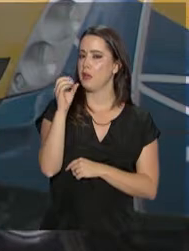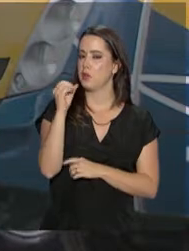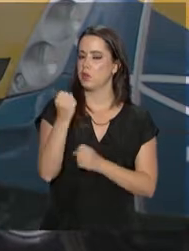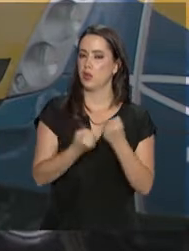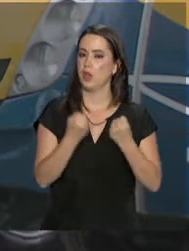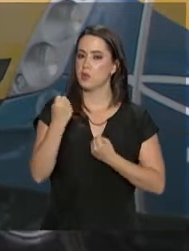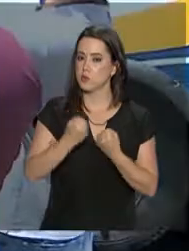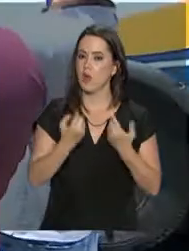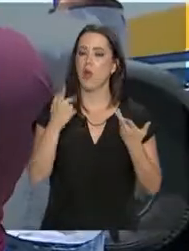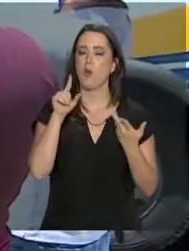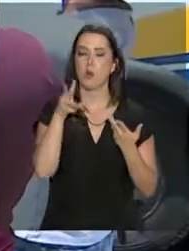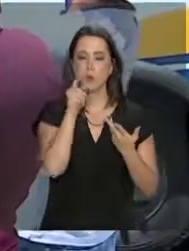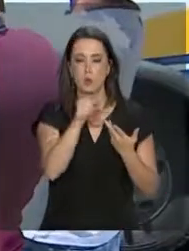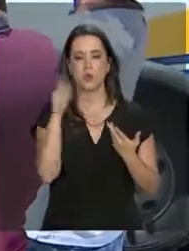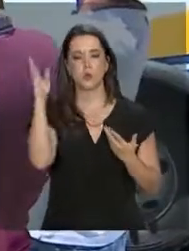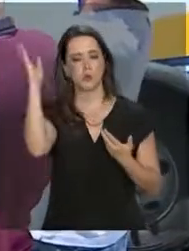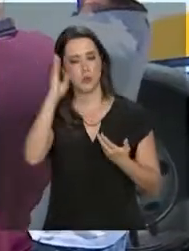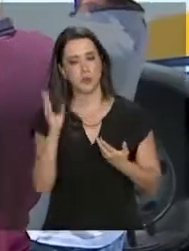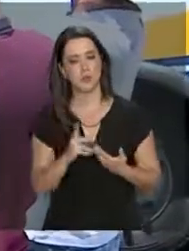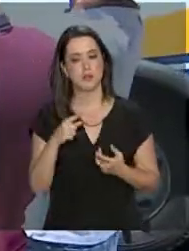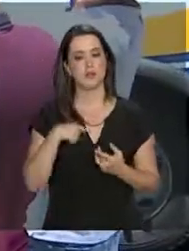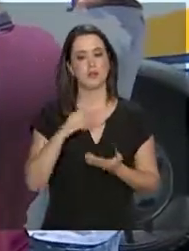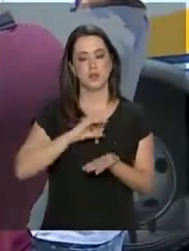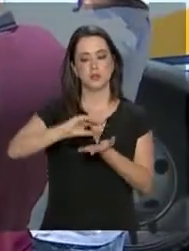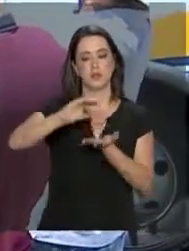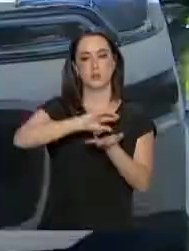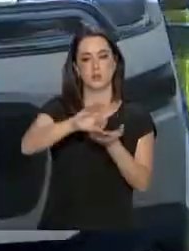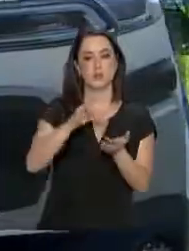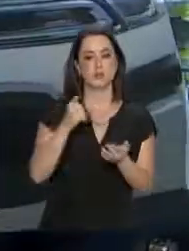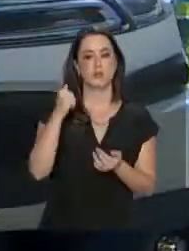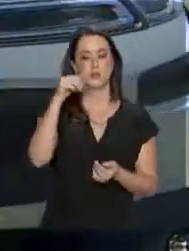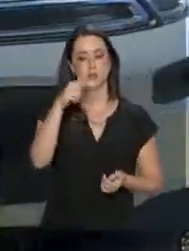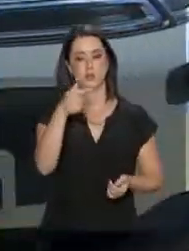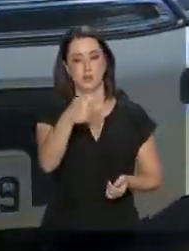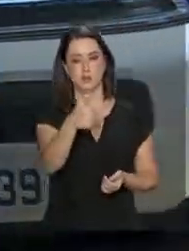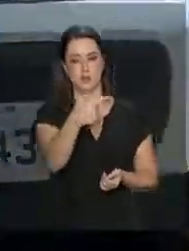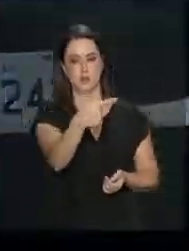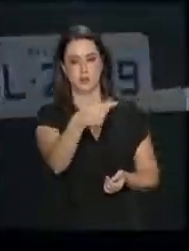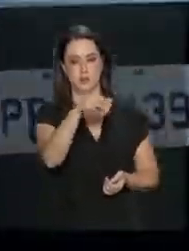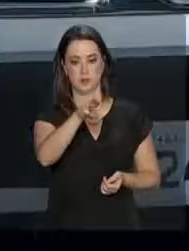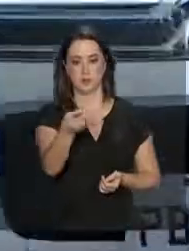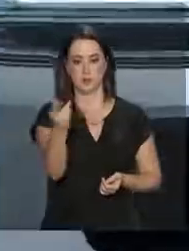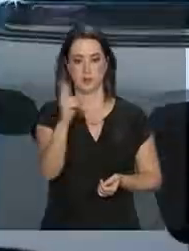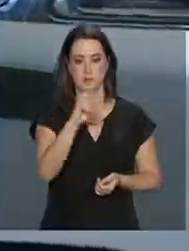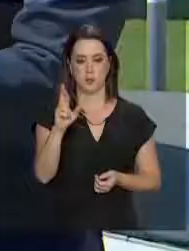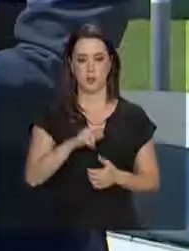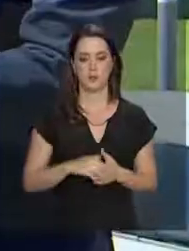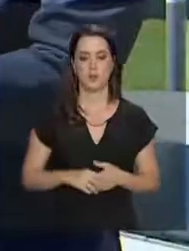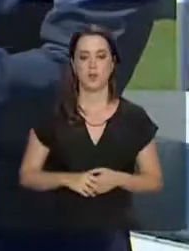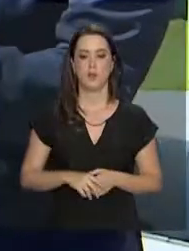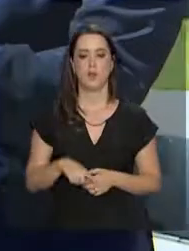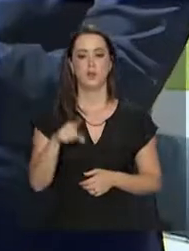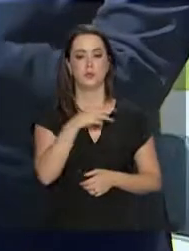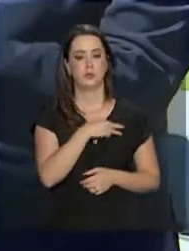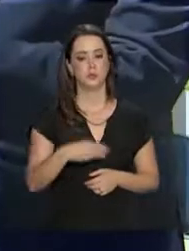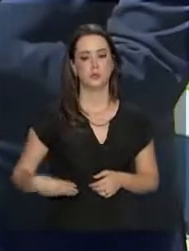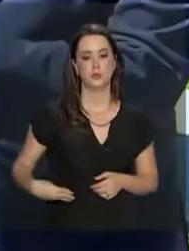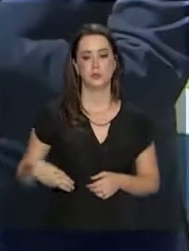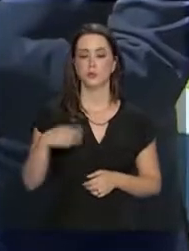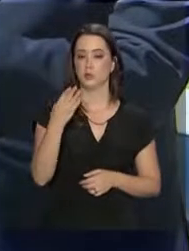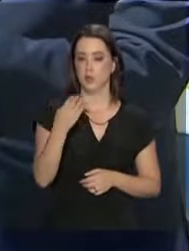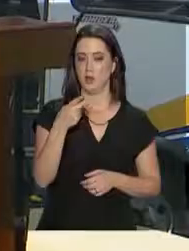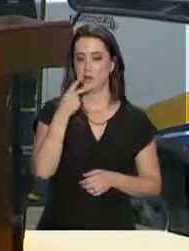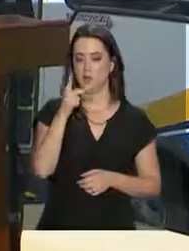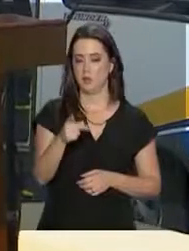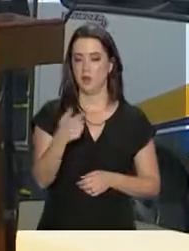veículos em todo o país que receberam investimentos de mais de 72 milhões de reais. O ministro Alberto Beltrame